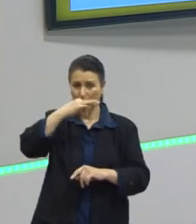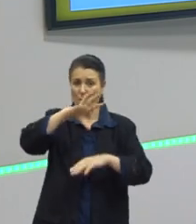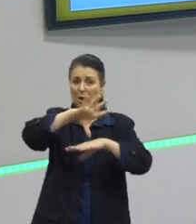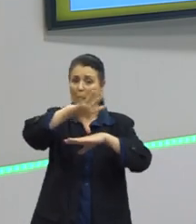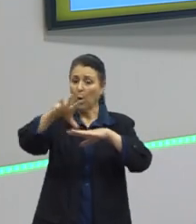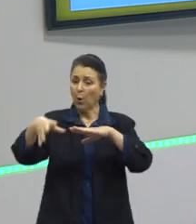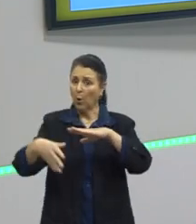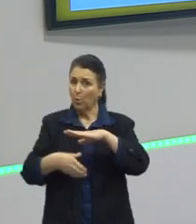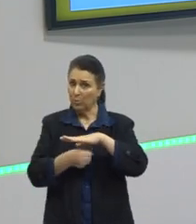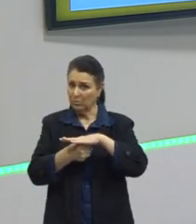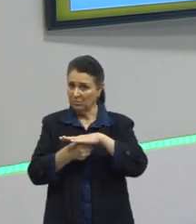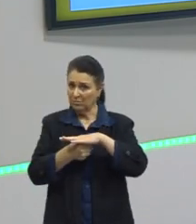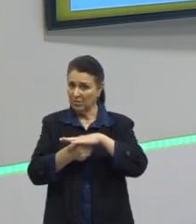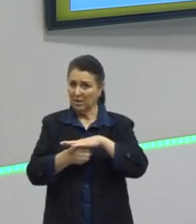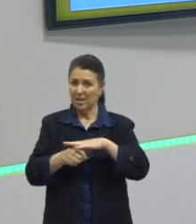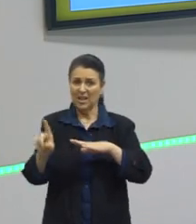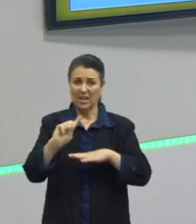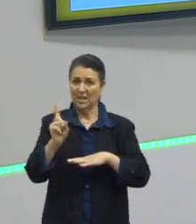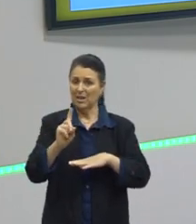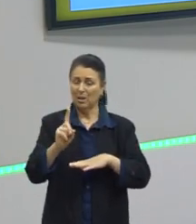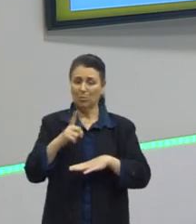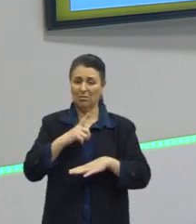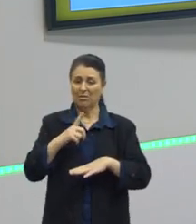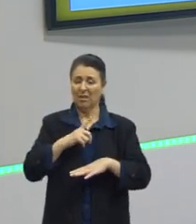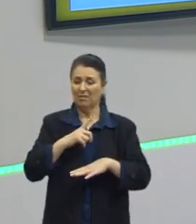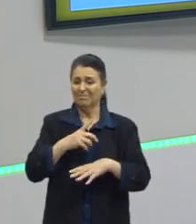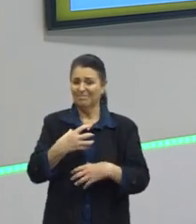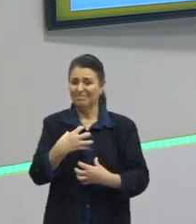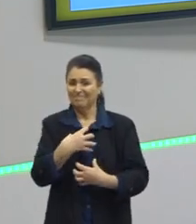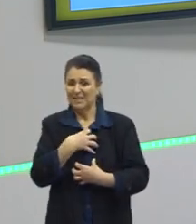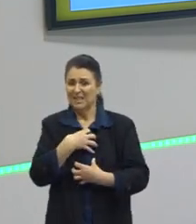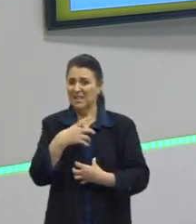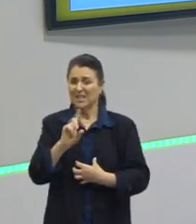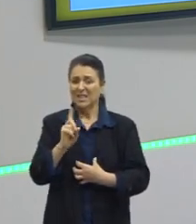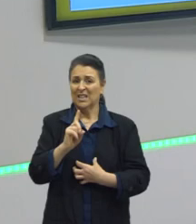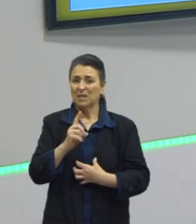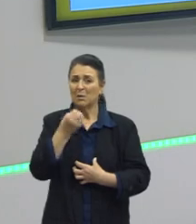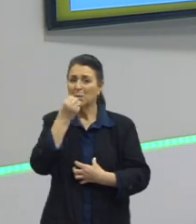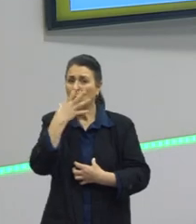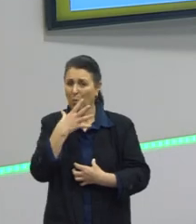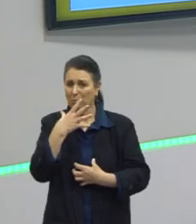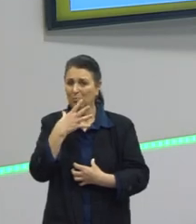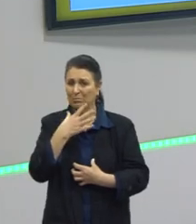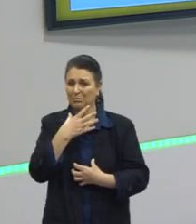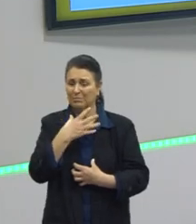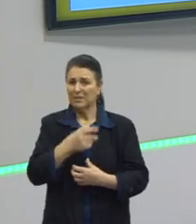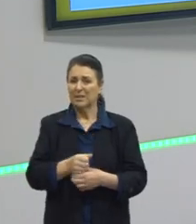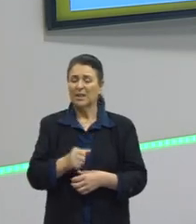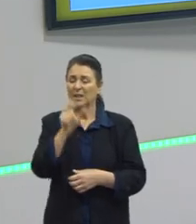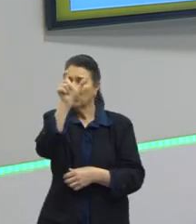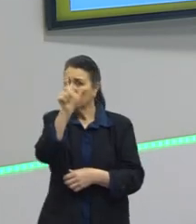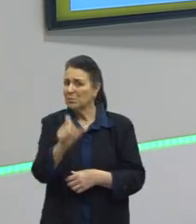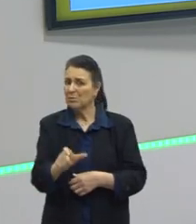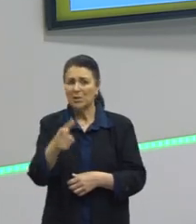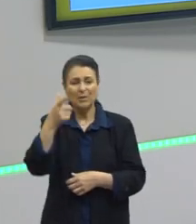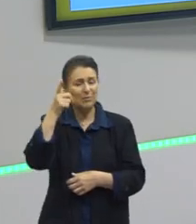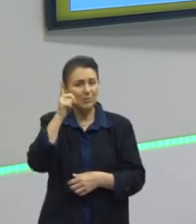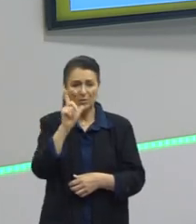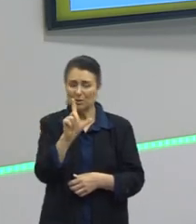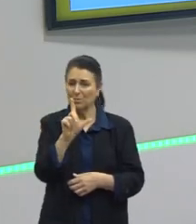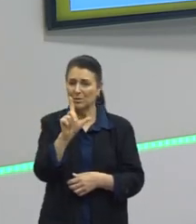ele está aquém de ser presidente, ele não consegue, ele não é uma pessoa e uma persona que vá conseguir